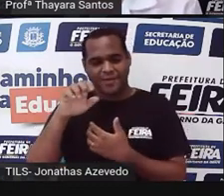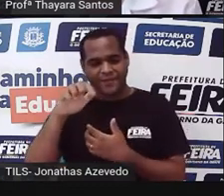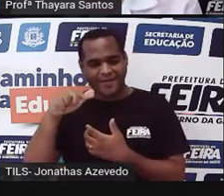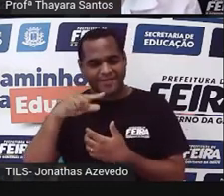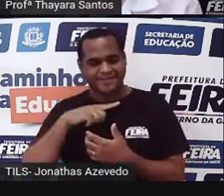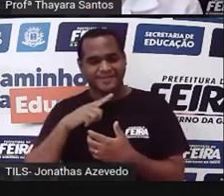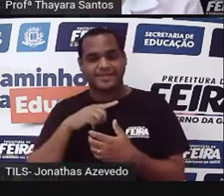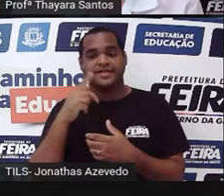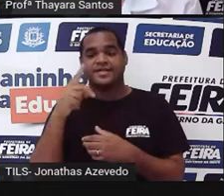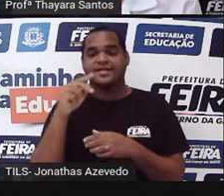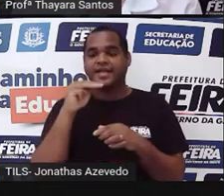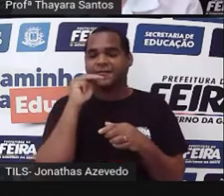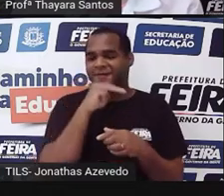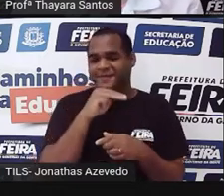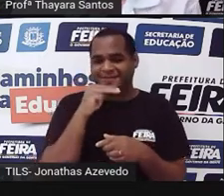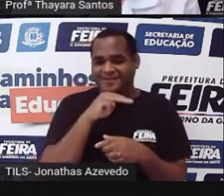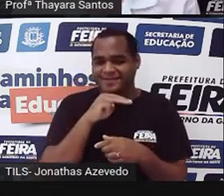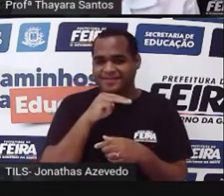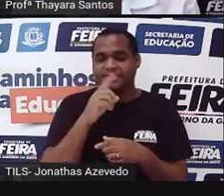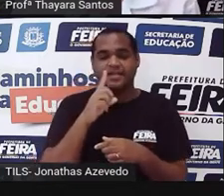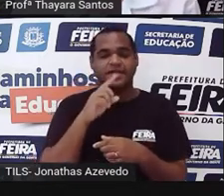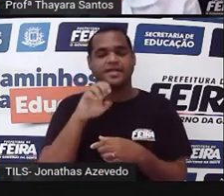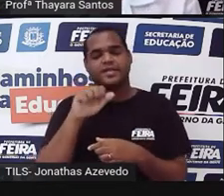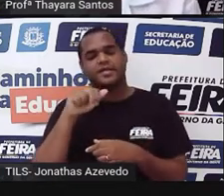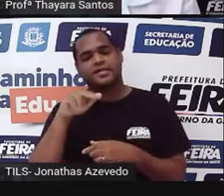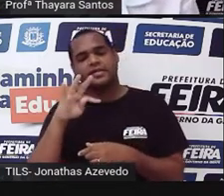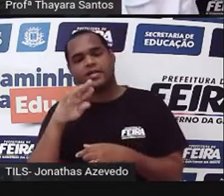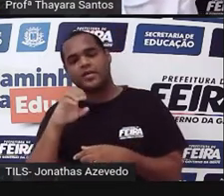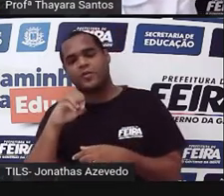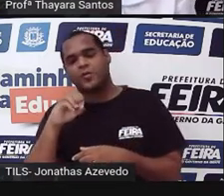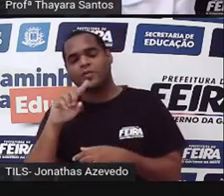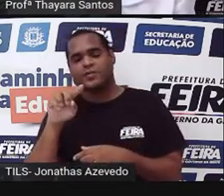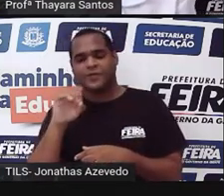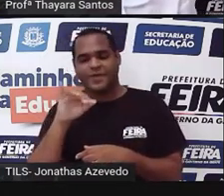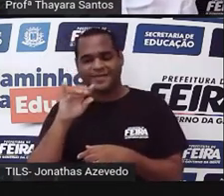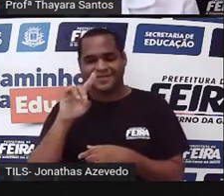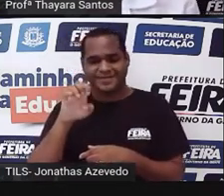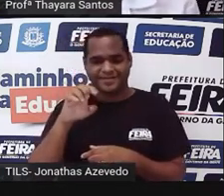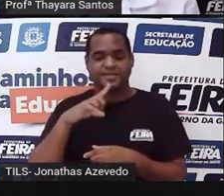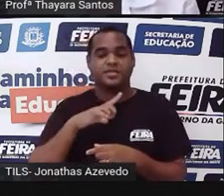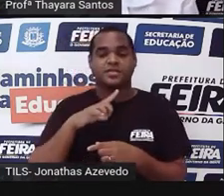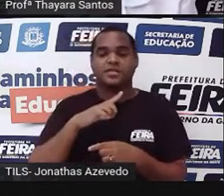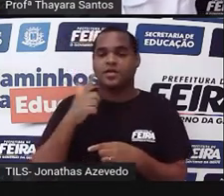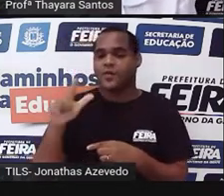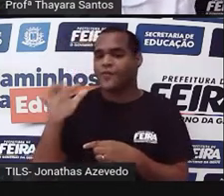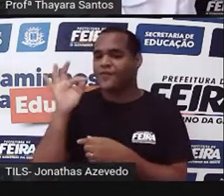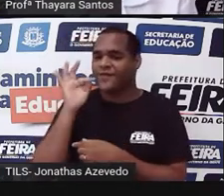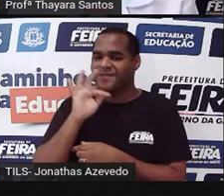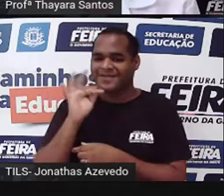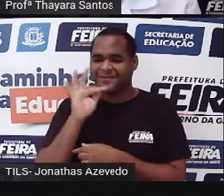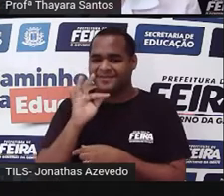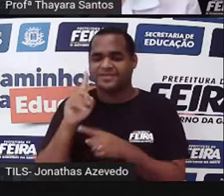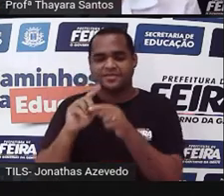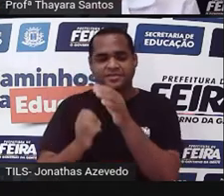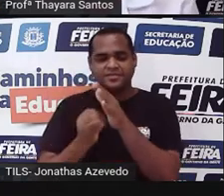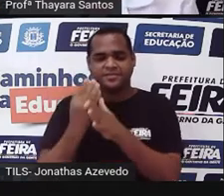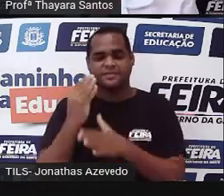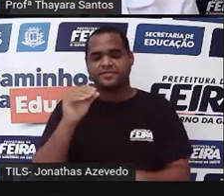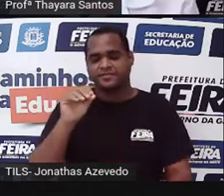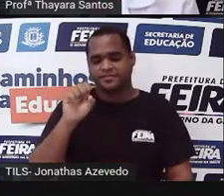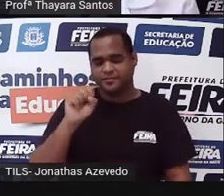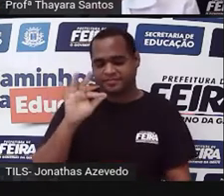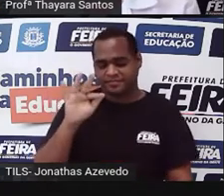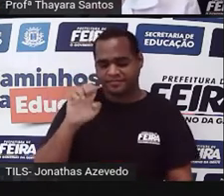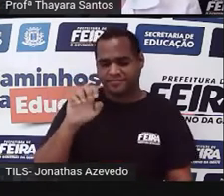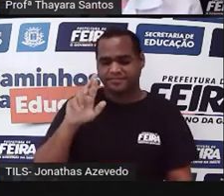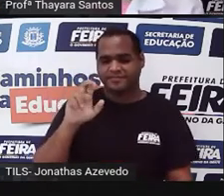reprodutiva masculina, que é o anterozoide. E o estróbilo feminino vai produzir a osfera, que é a